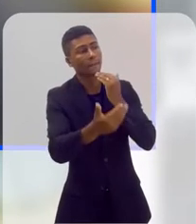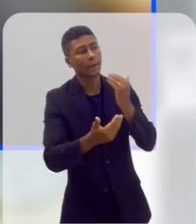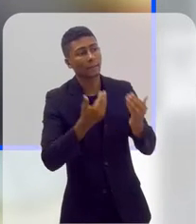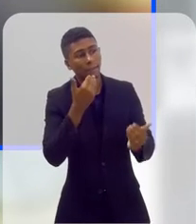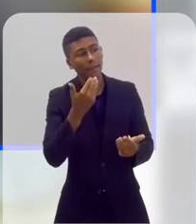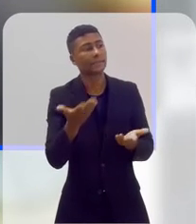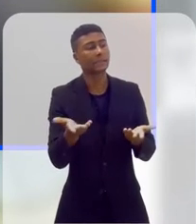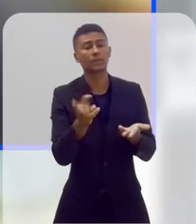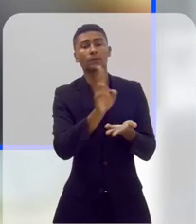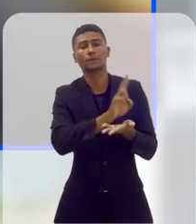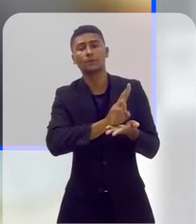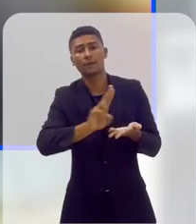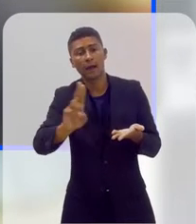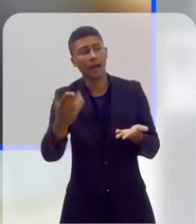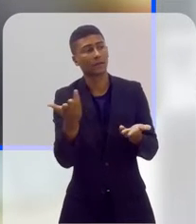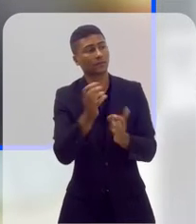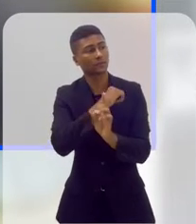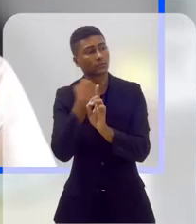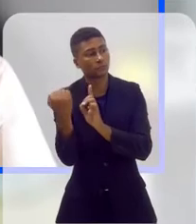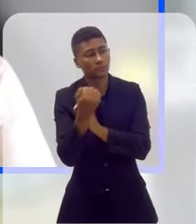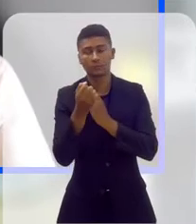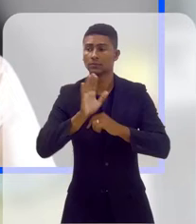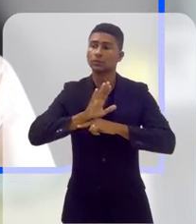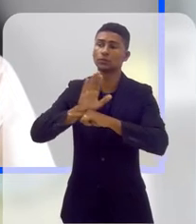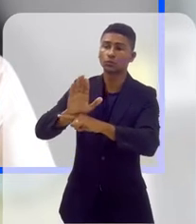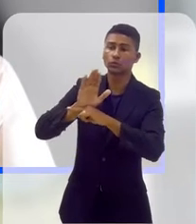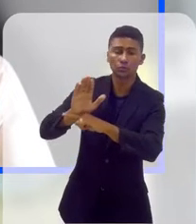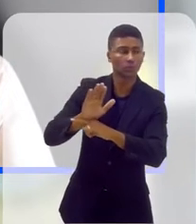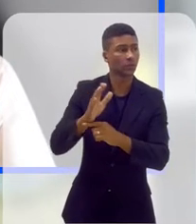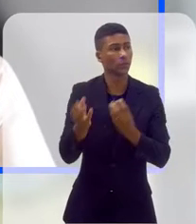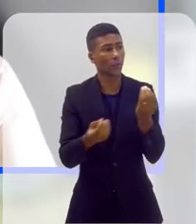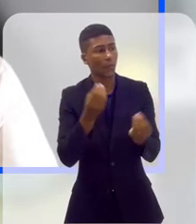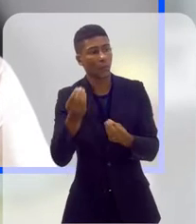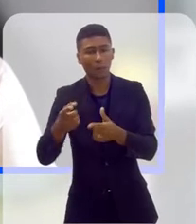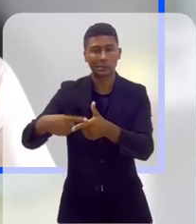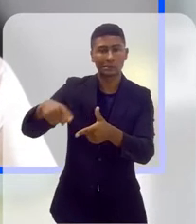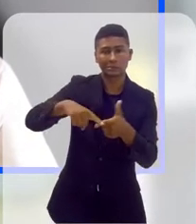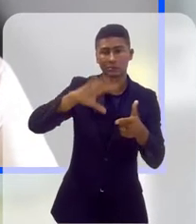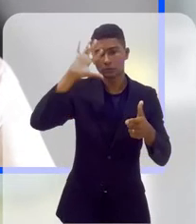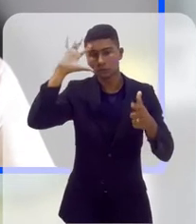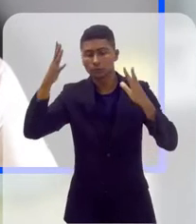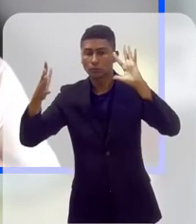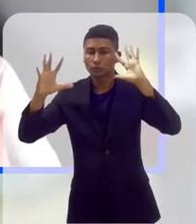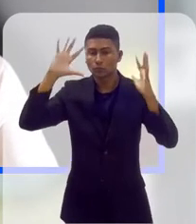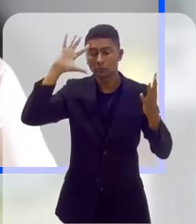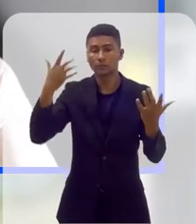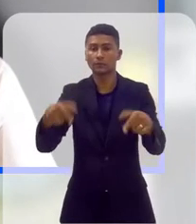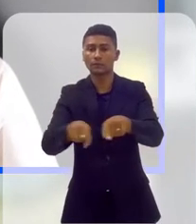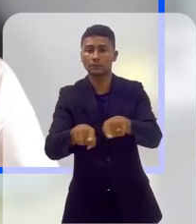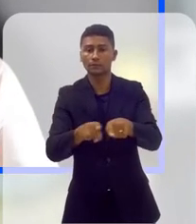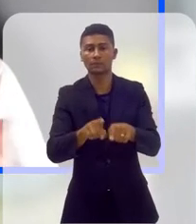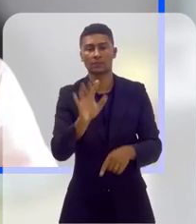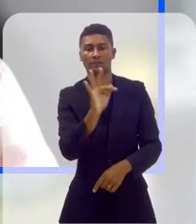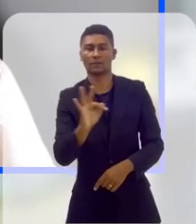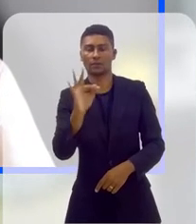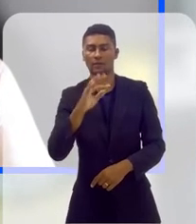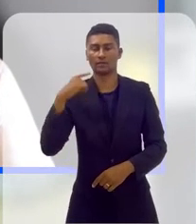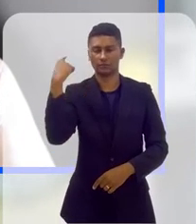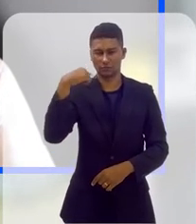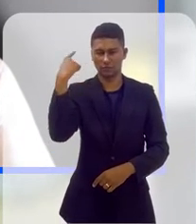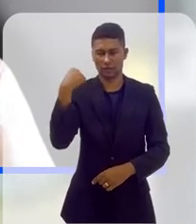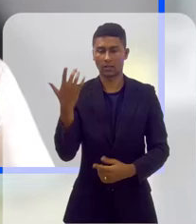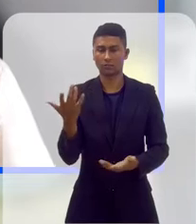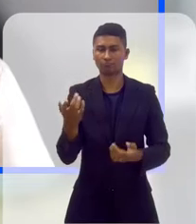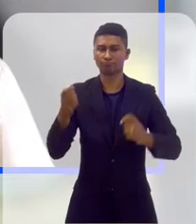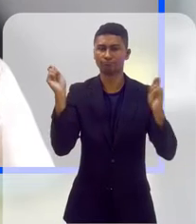sociedade, né, sobre o que a universidade tem para oferecer para a sociedade enquanto respostas, soluções, fórmulas, né? O que uma faculdade